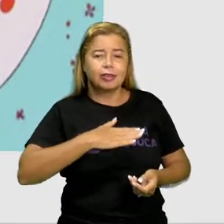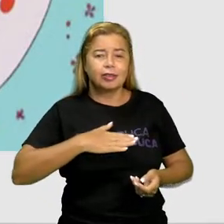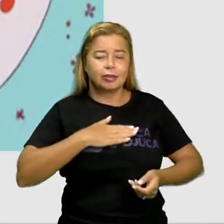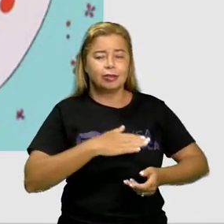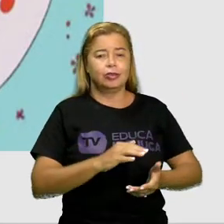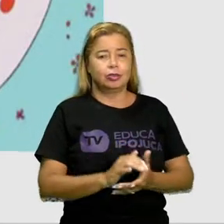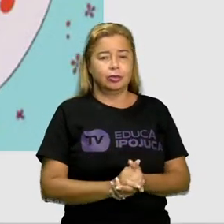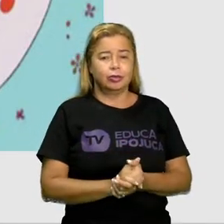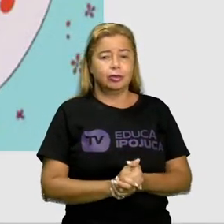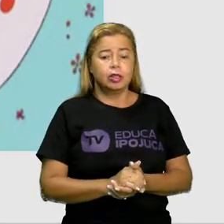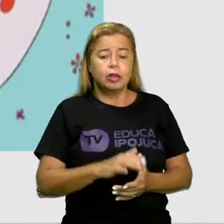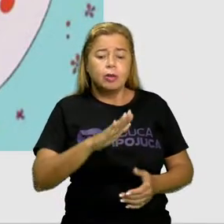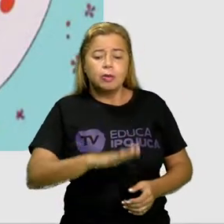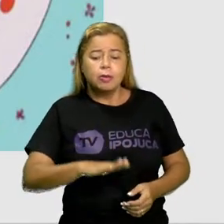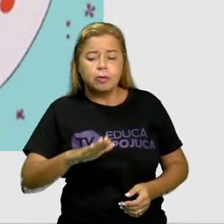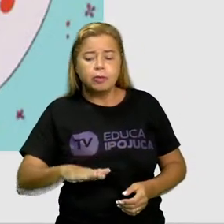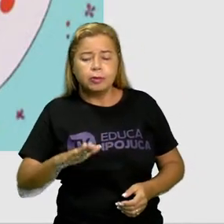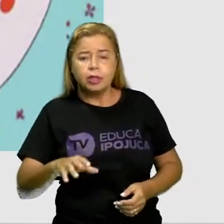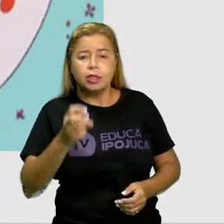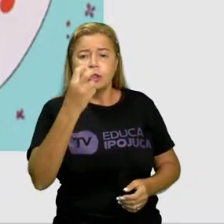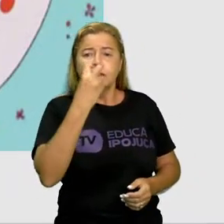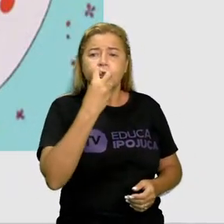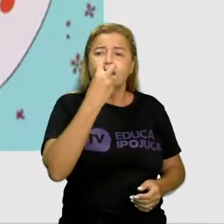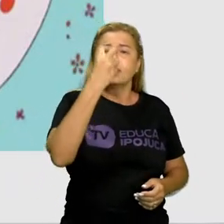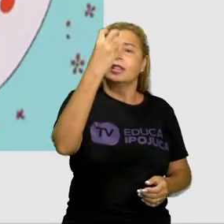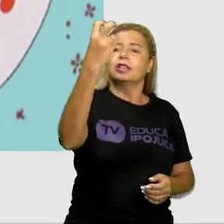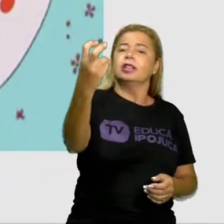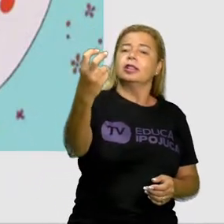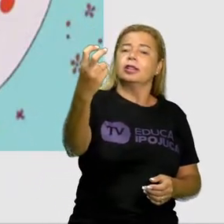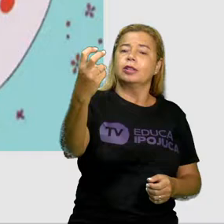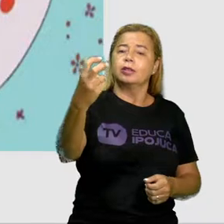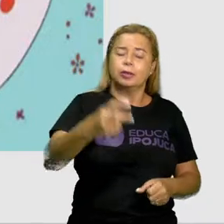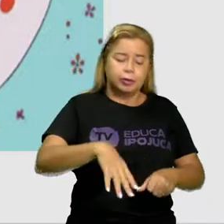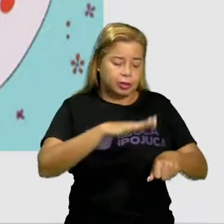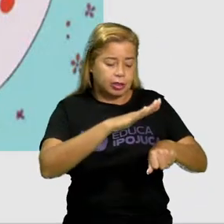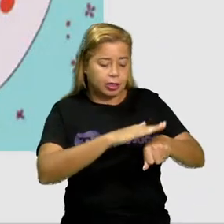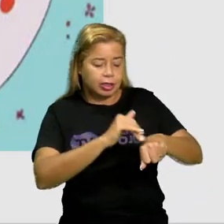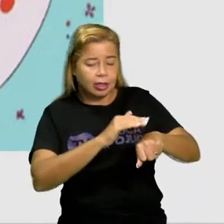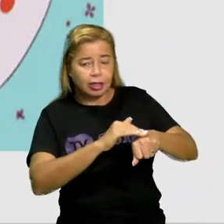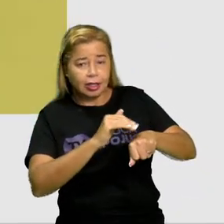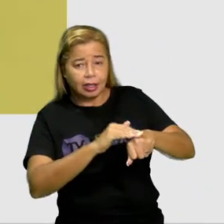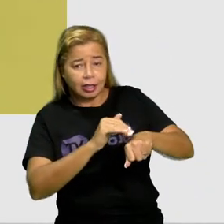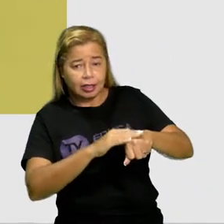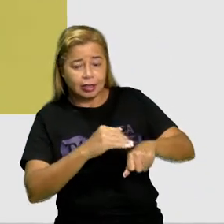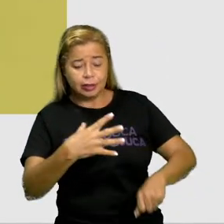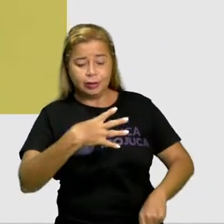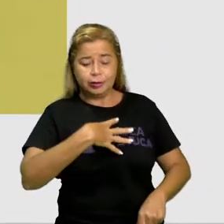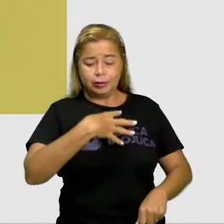conteve e gritou. Carinho é filho do amor.